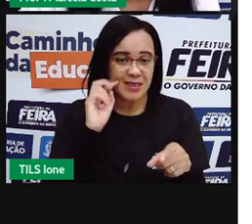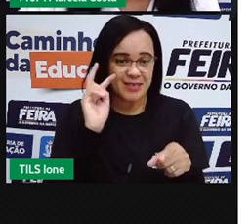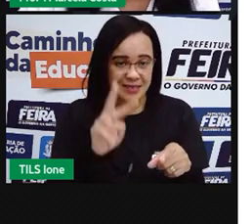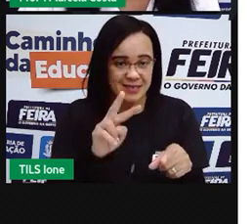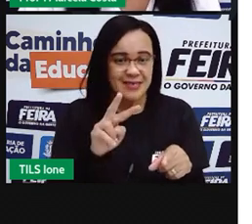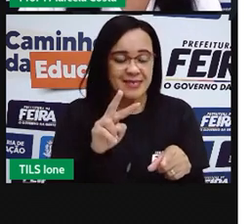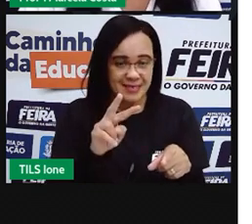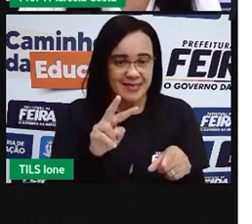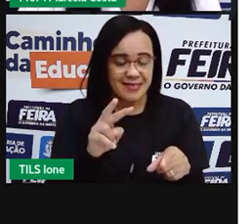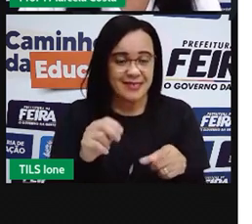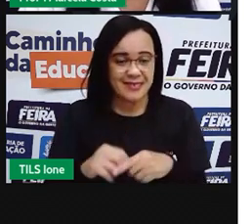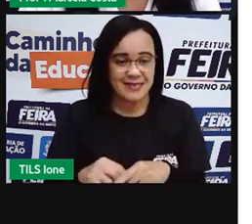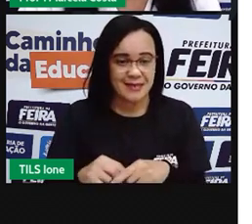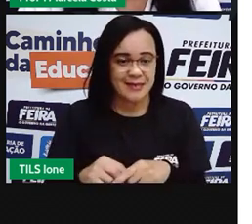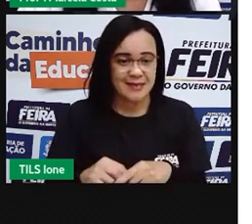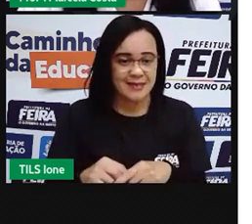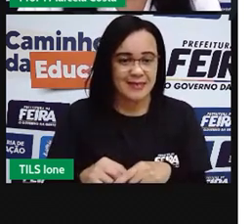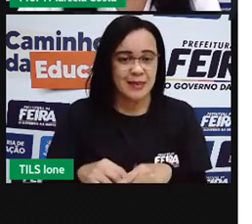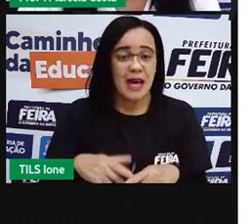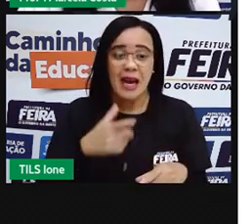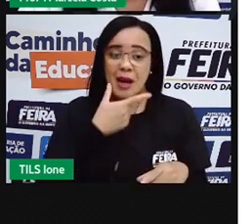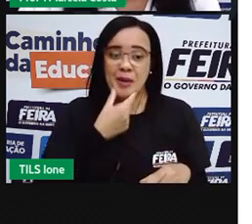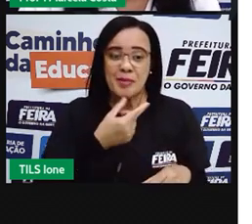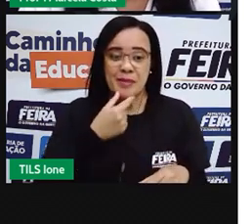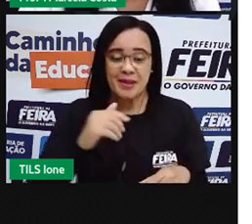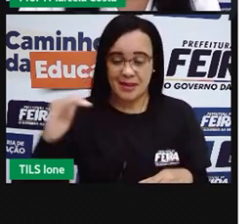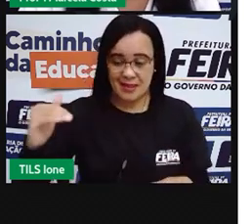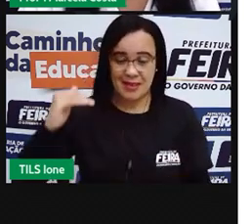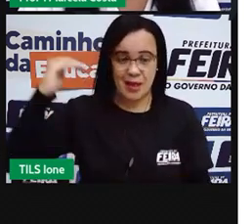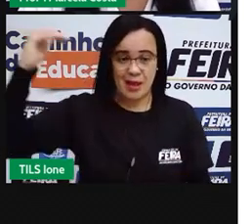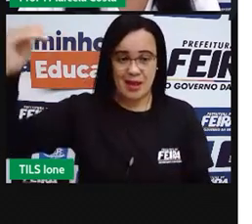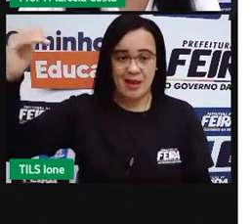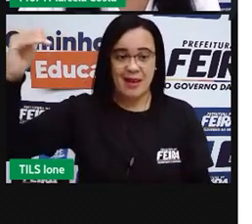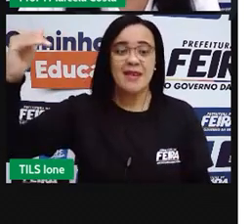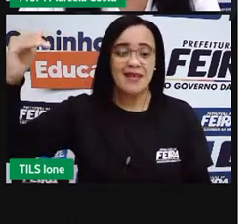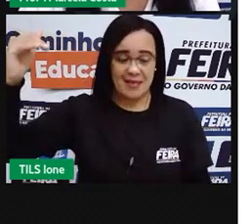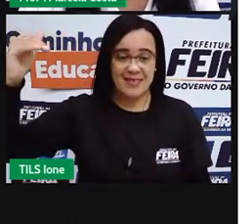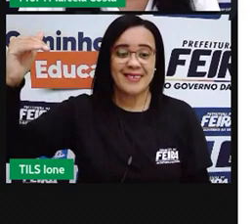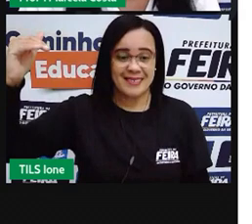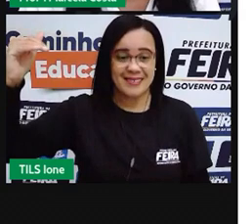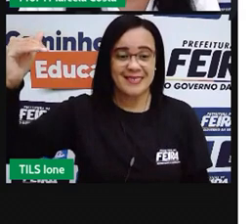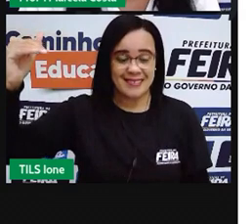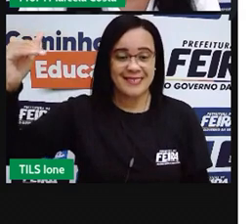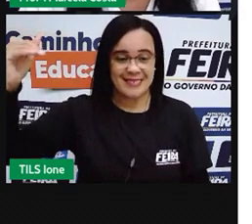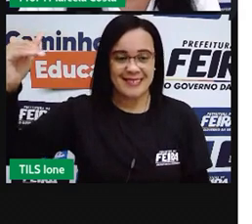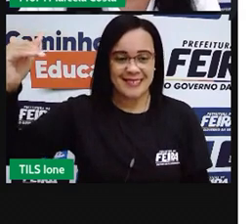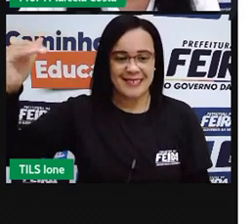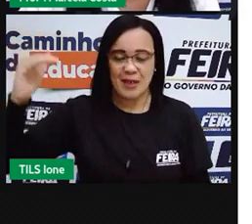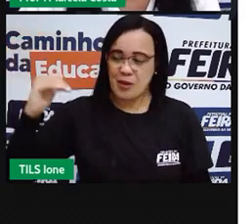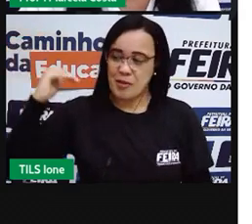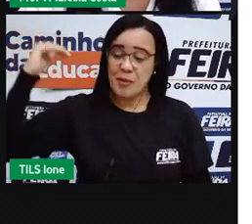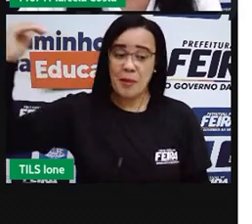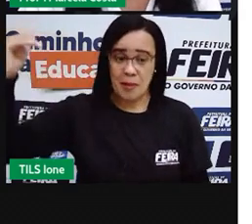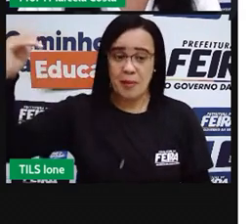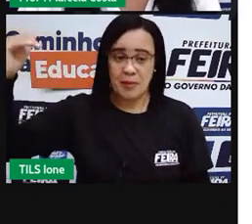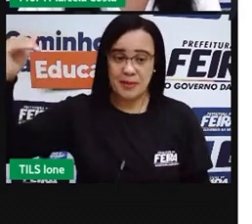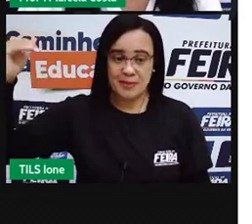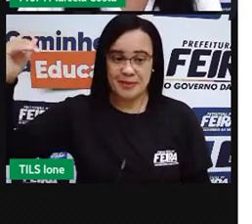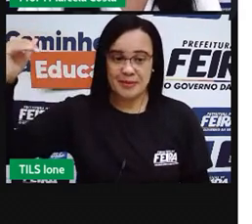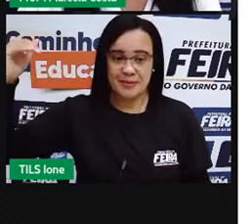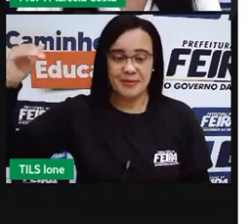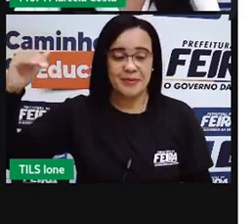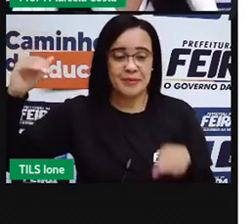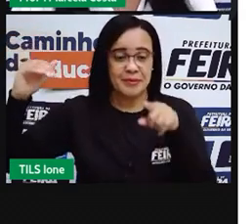esquerdo é a criança maior, essa menina que está aqui com o vestido rosa, ela é a maior e